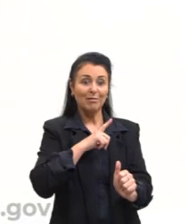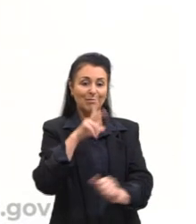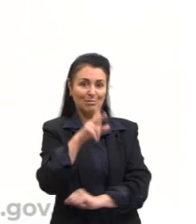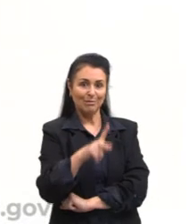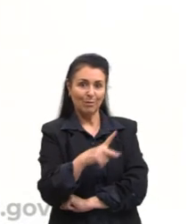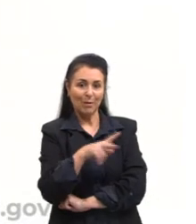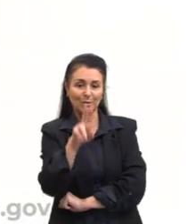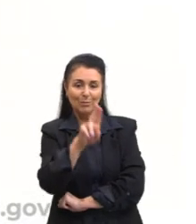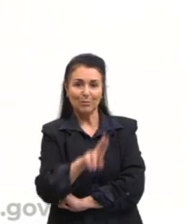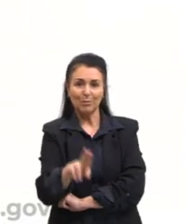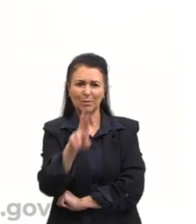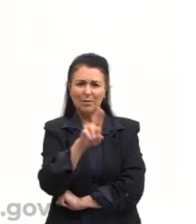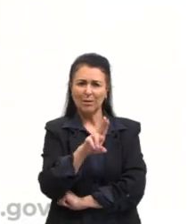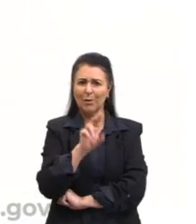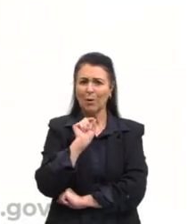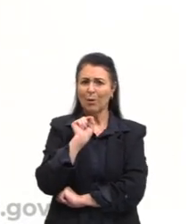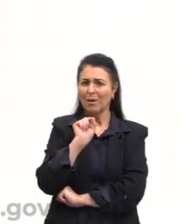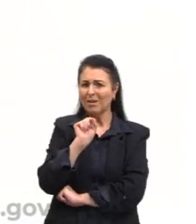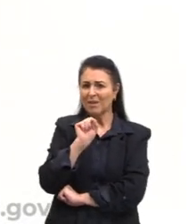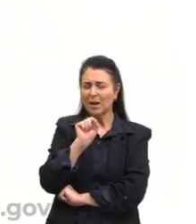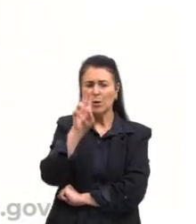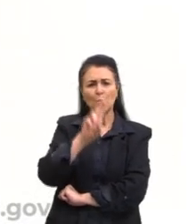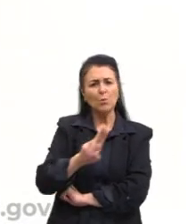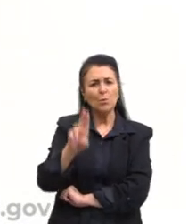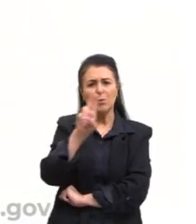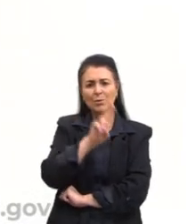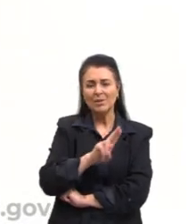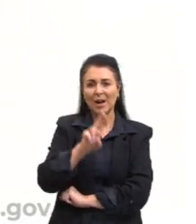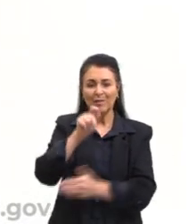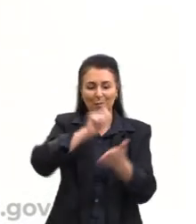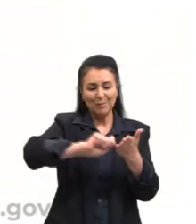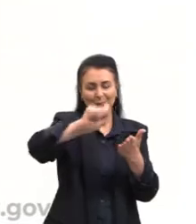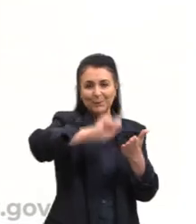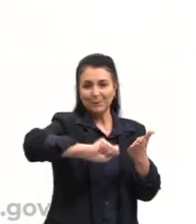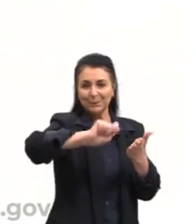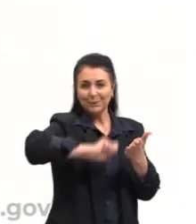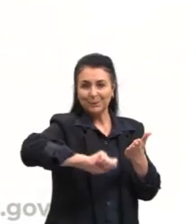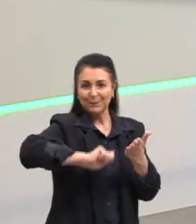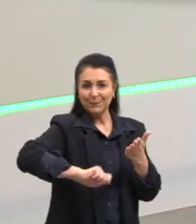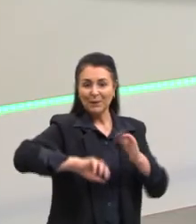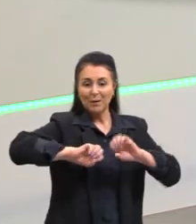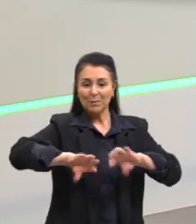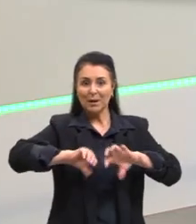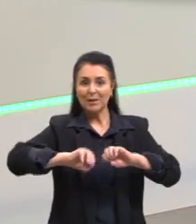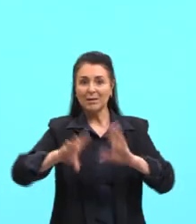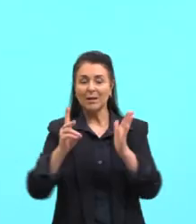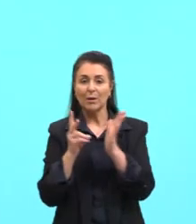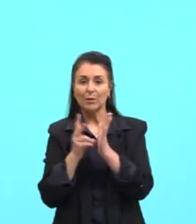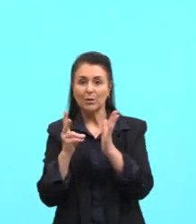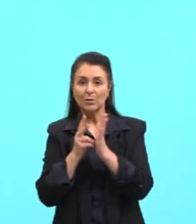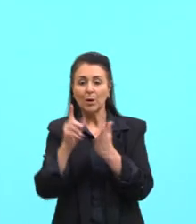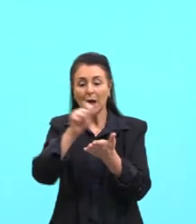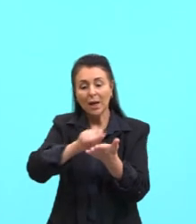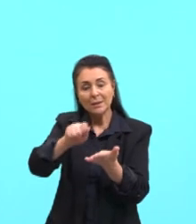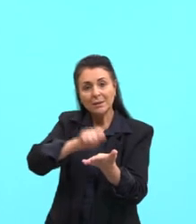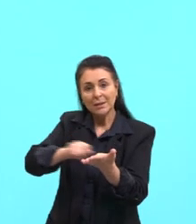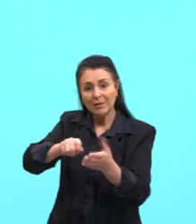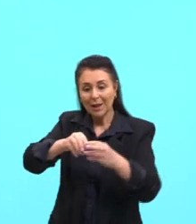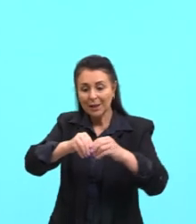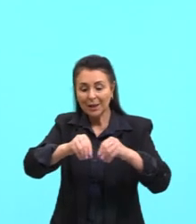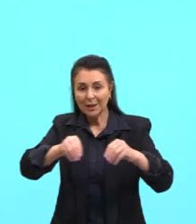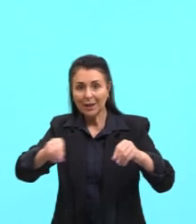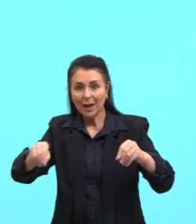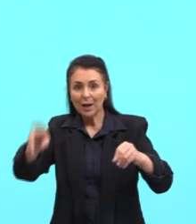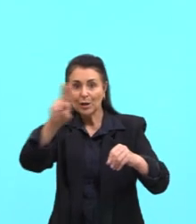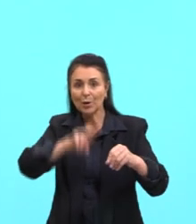utilizando o que ele usava como lousa na época para ensinar o indígena. Ele escrevia com